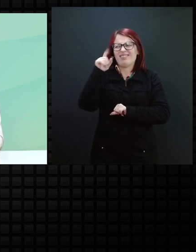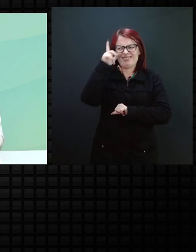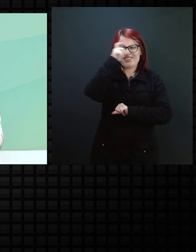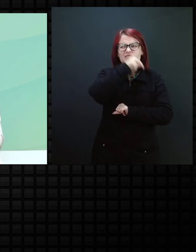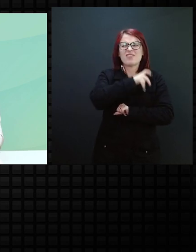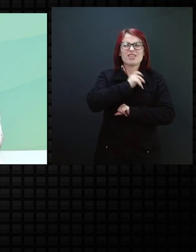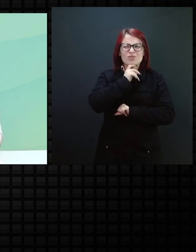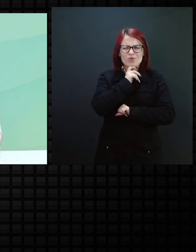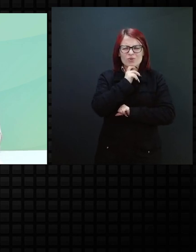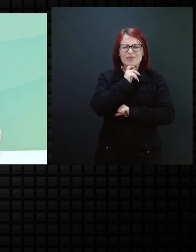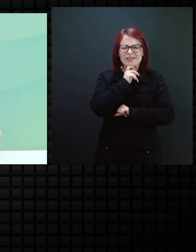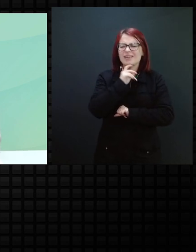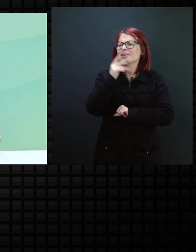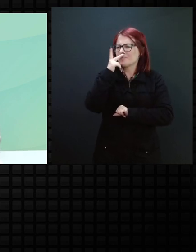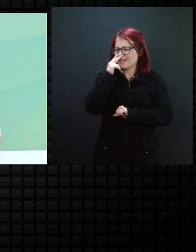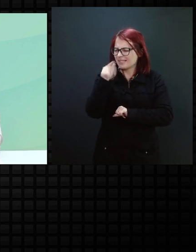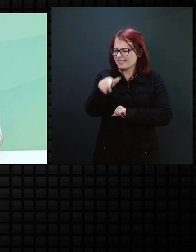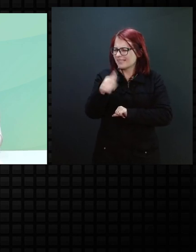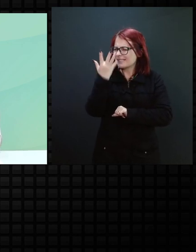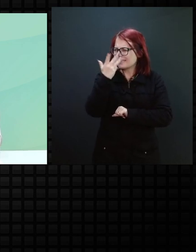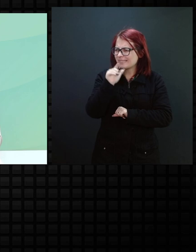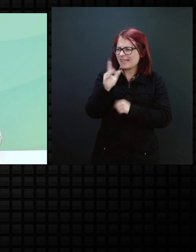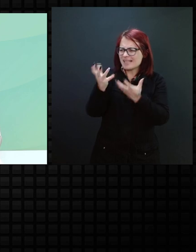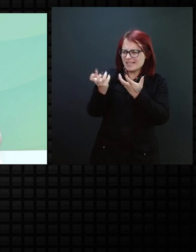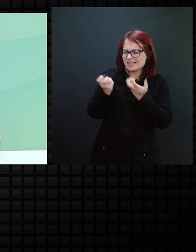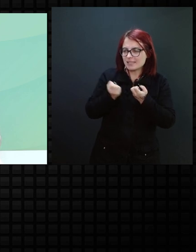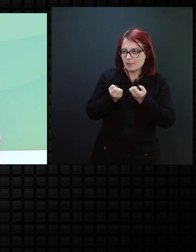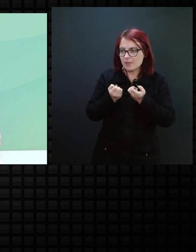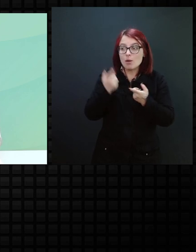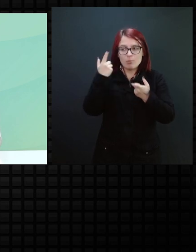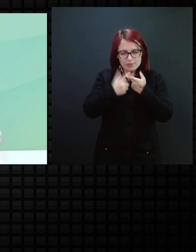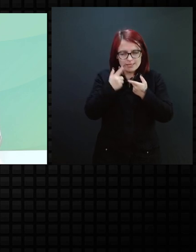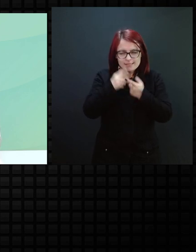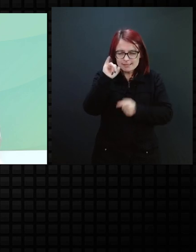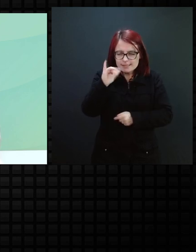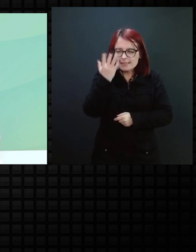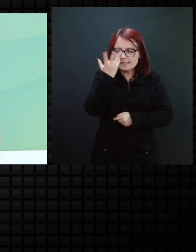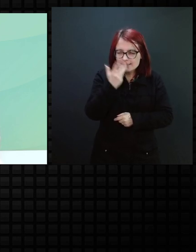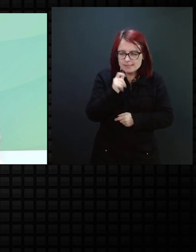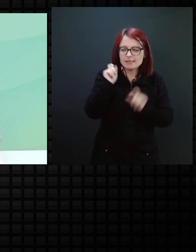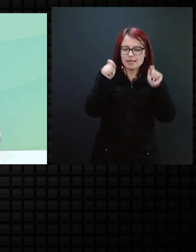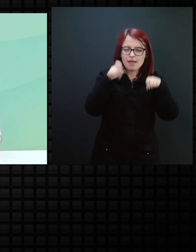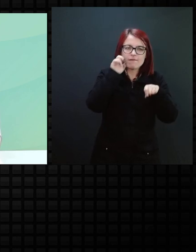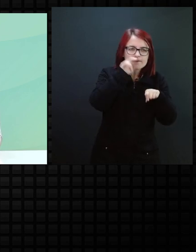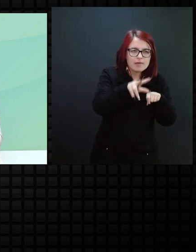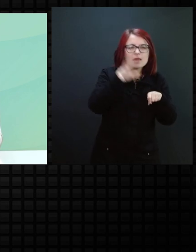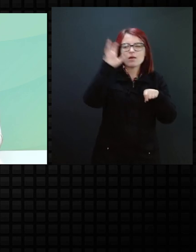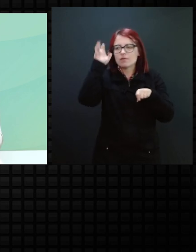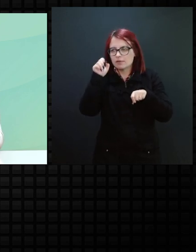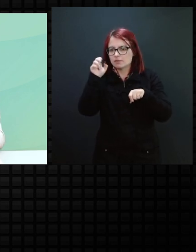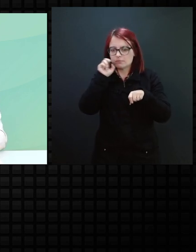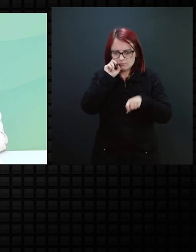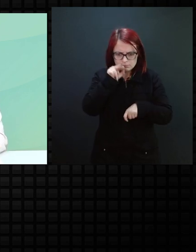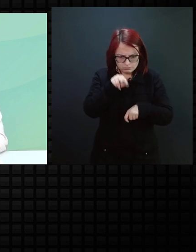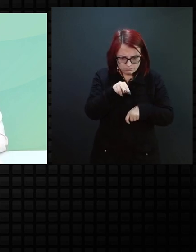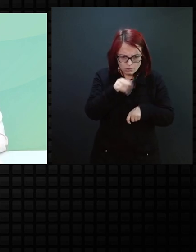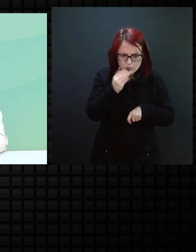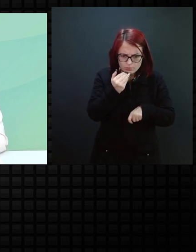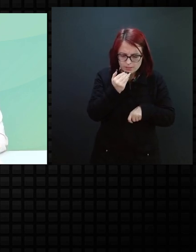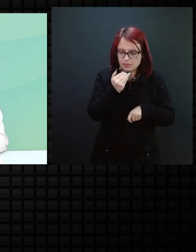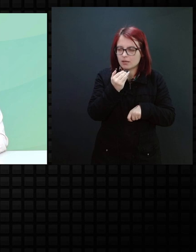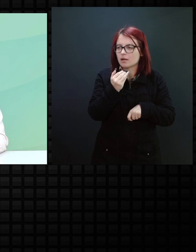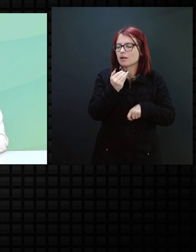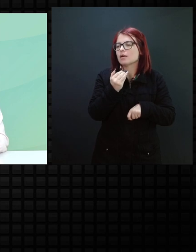Sim. A aceitação dessa criança, Porque quando a criança é ouvinte, é evidente, né? Ela está vendo ali, né?